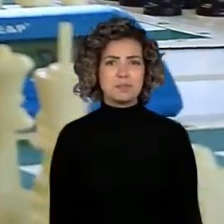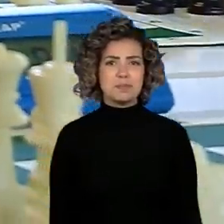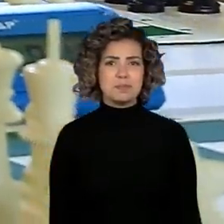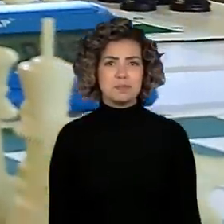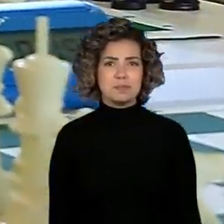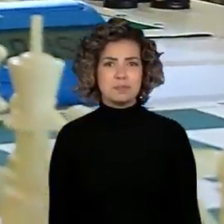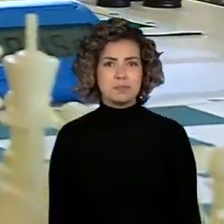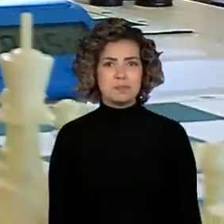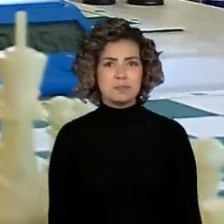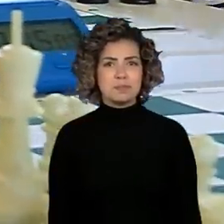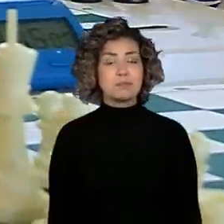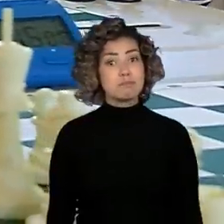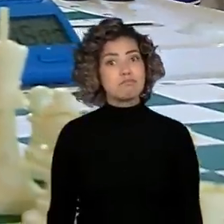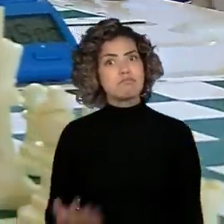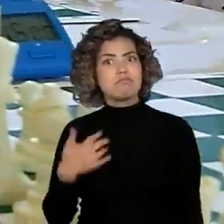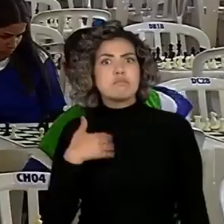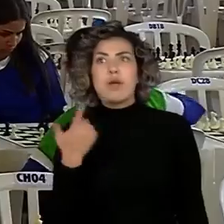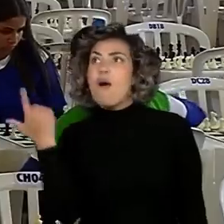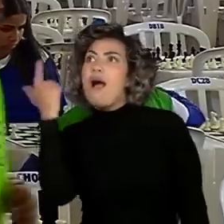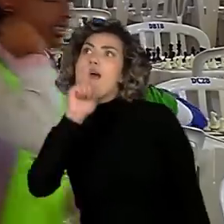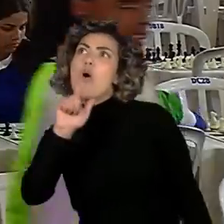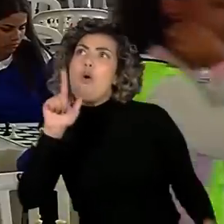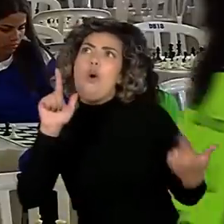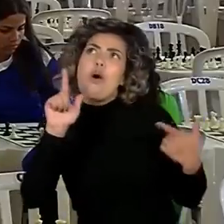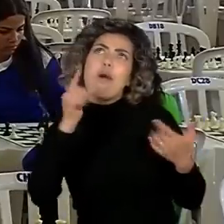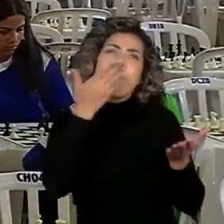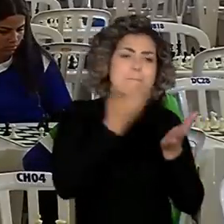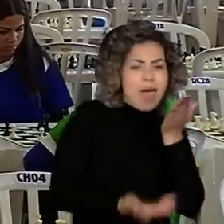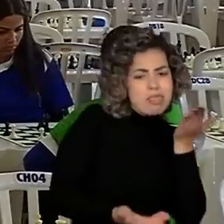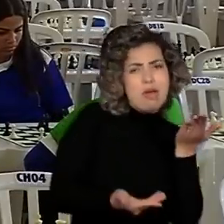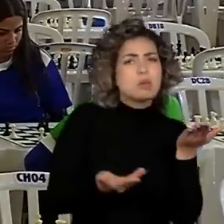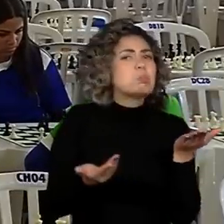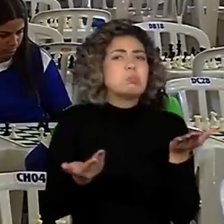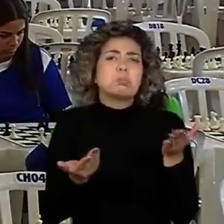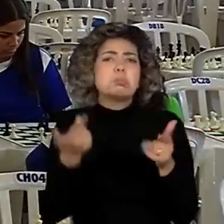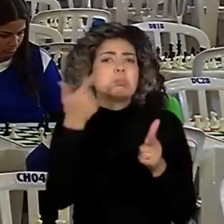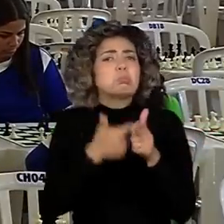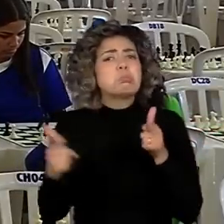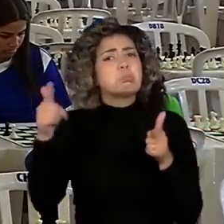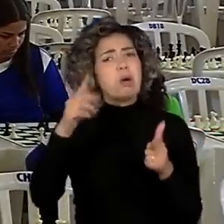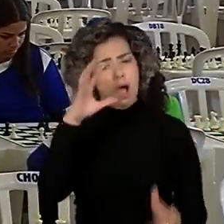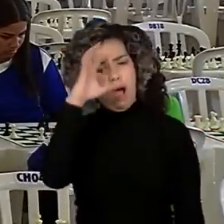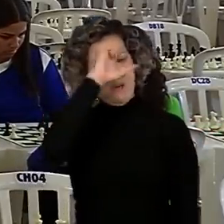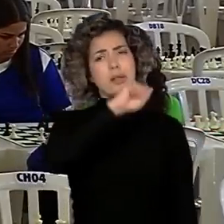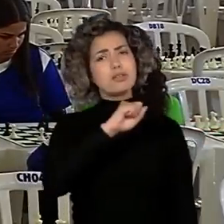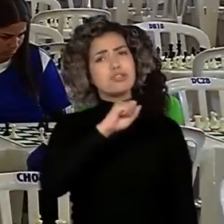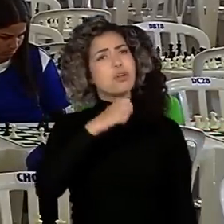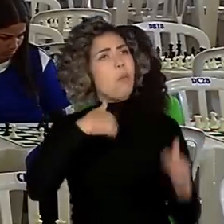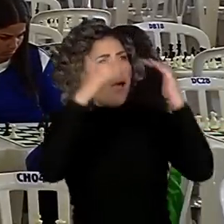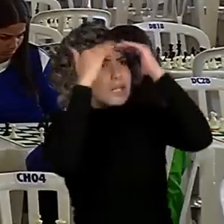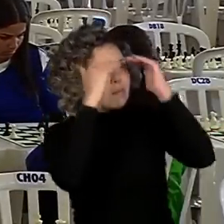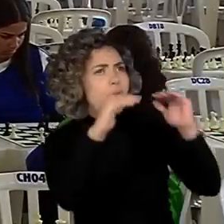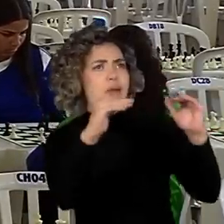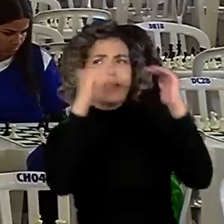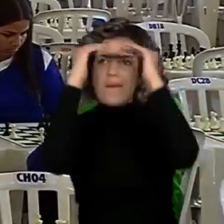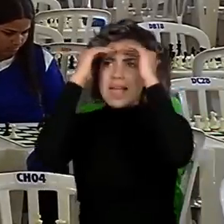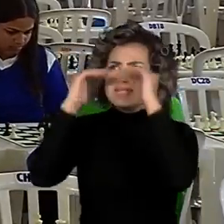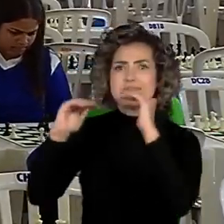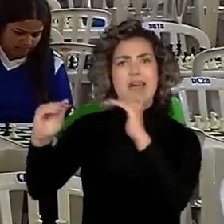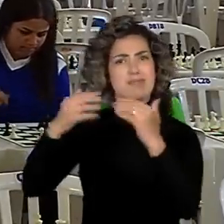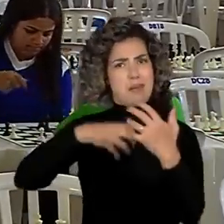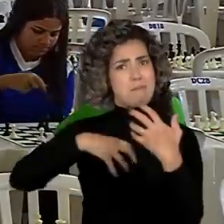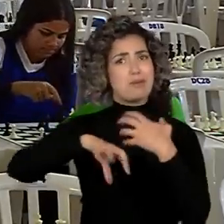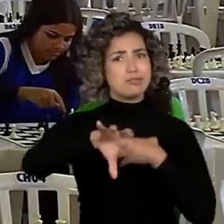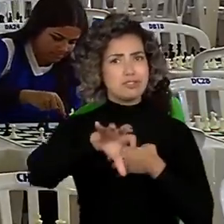E ela aprende a ganhar, ela aprende a perder. Ela aprende que existe um outro ser humano que ela tem que demonstrar respeito. Aprende a ter